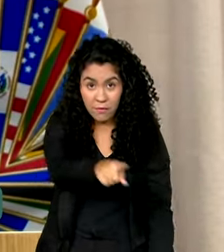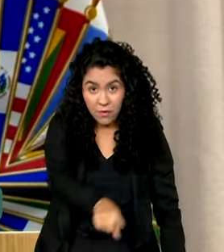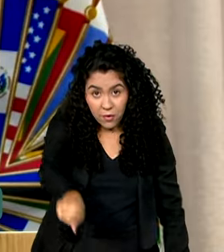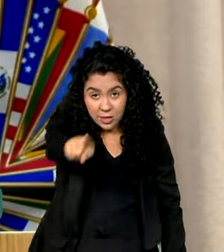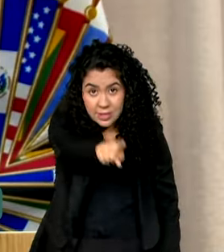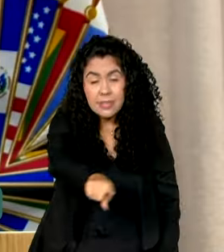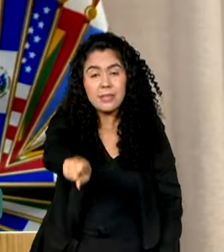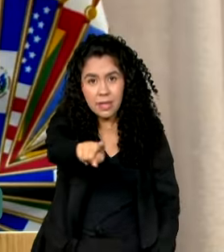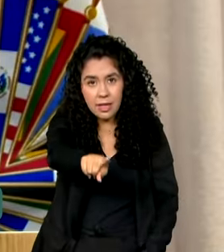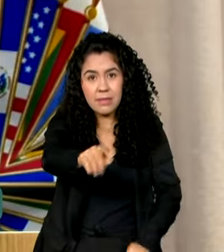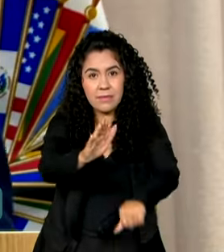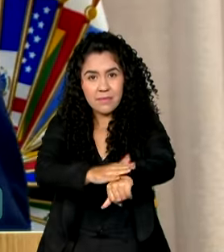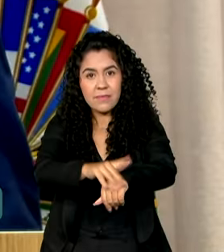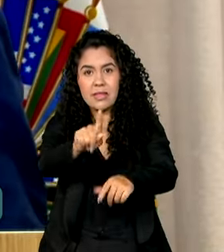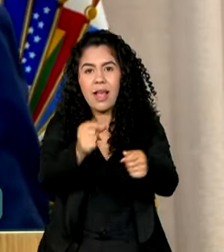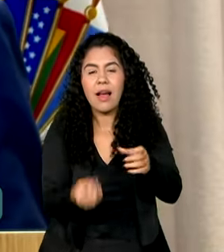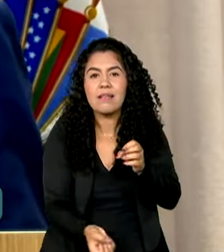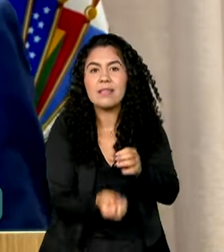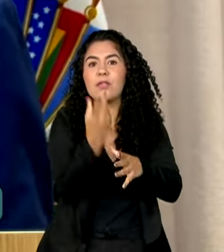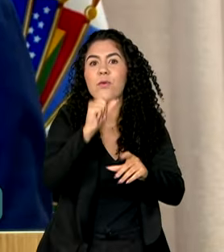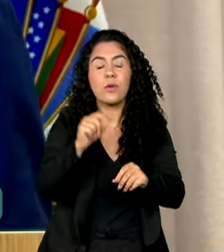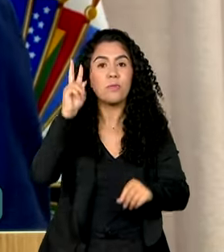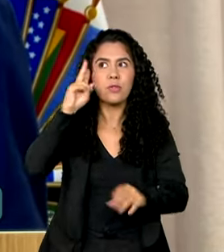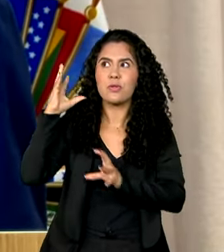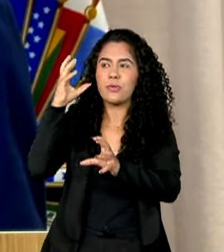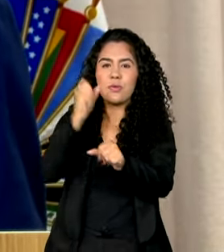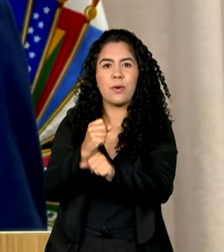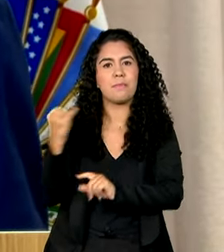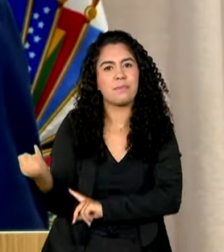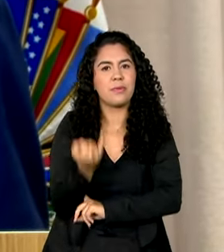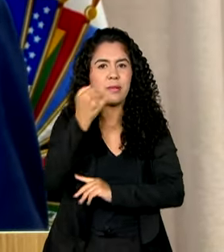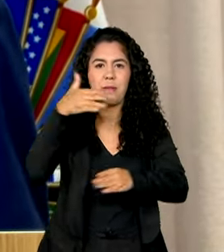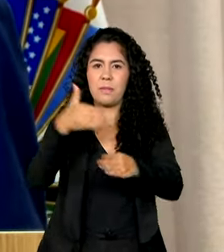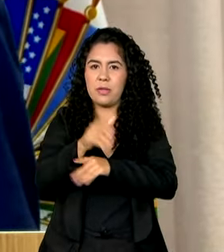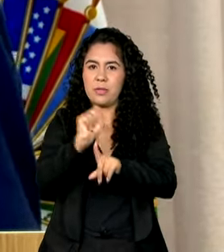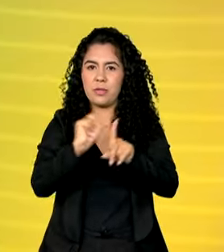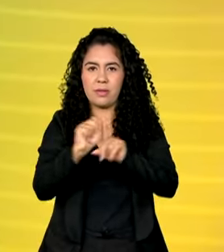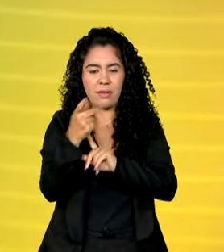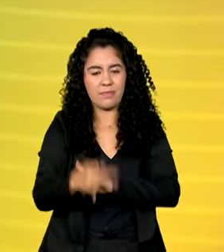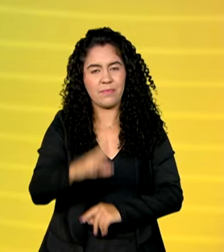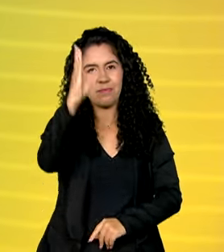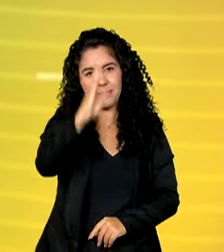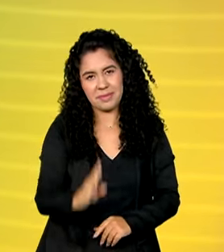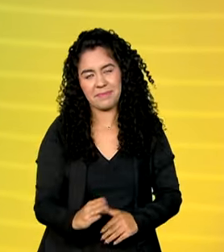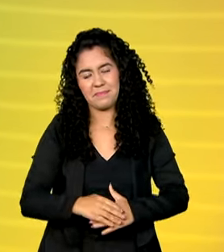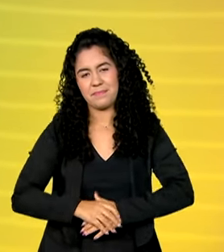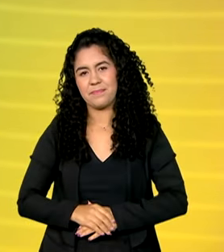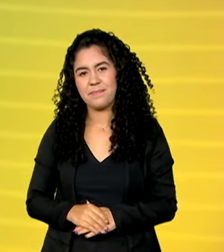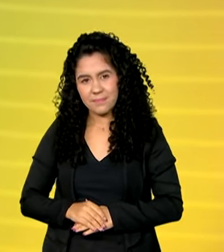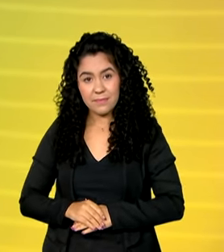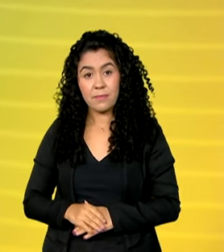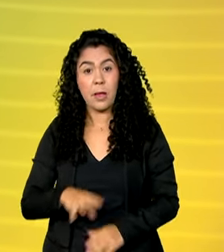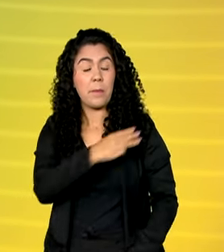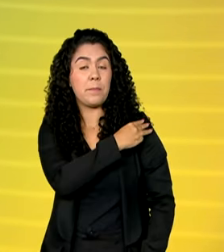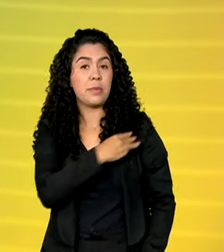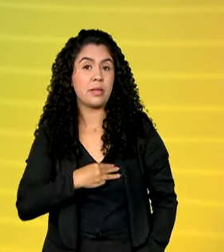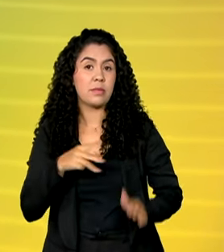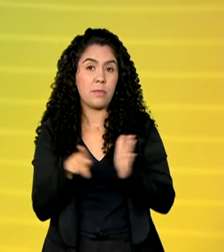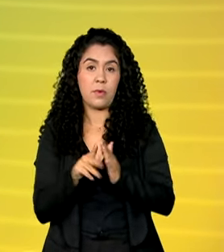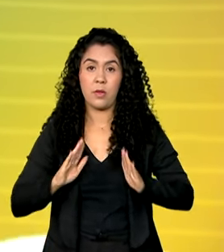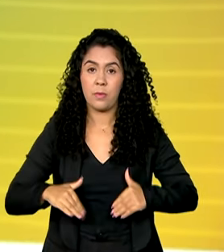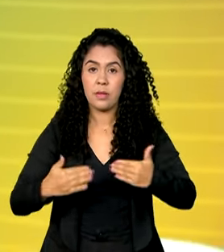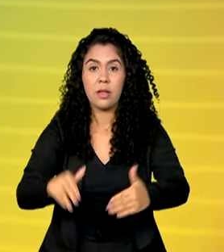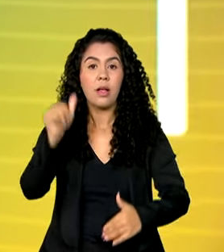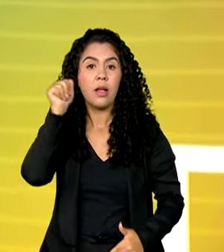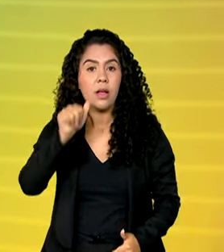estão escrevendo mais um capítulo importante na história da participação social do nosso país. A ministra das Mulheres